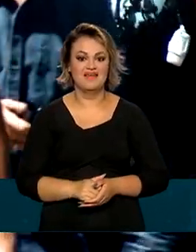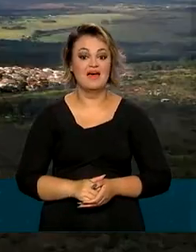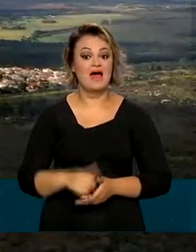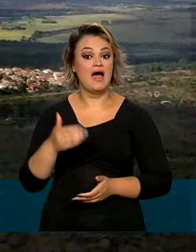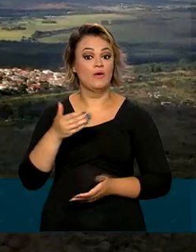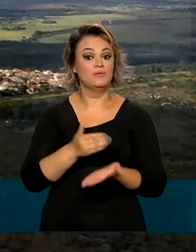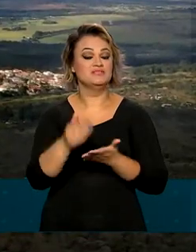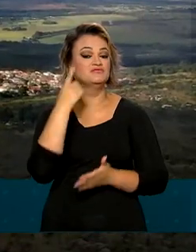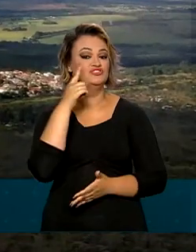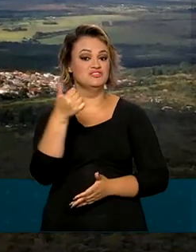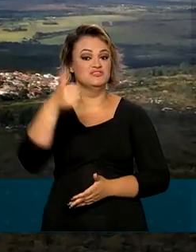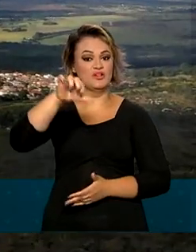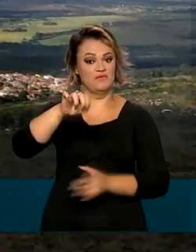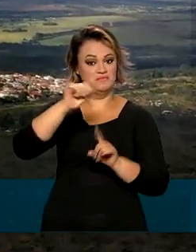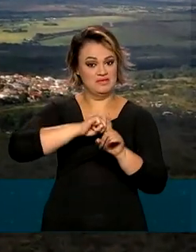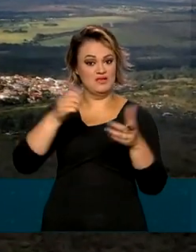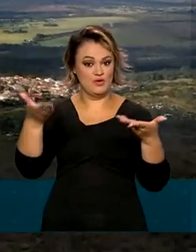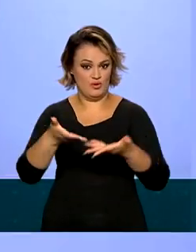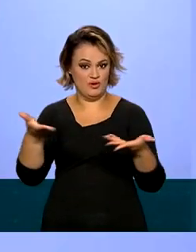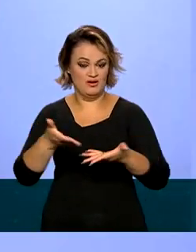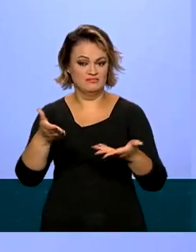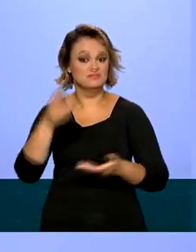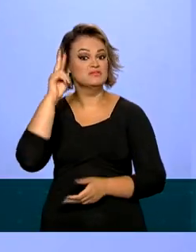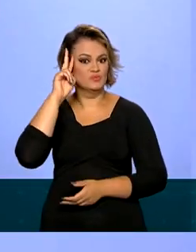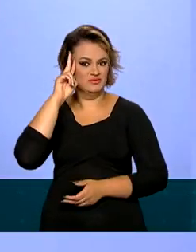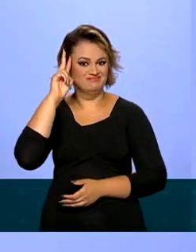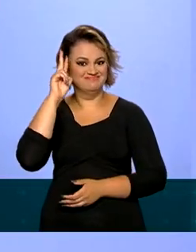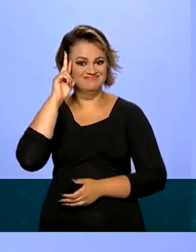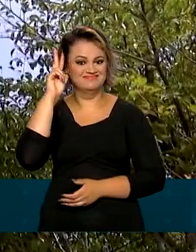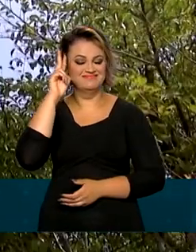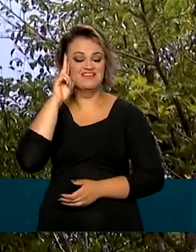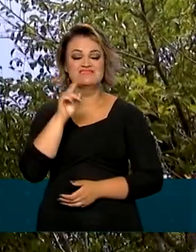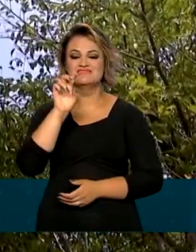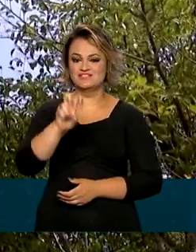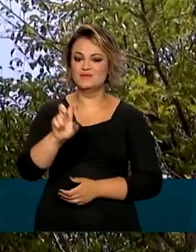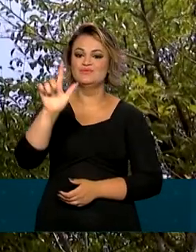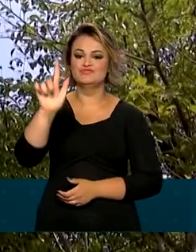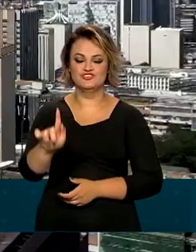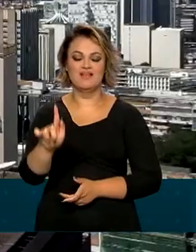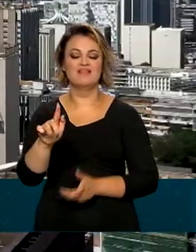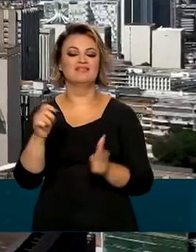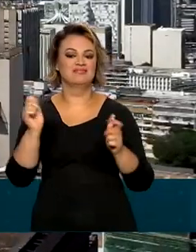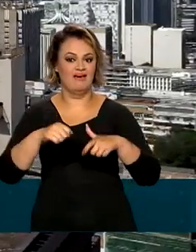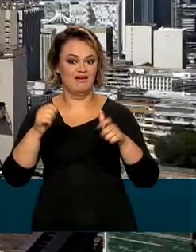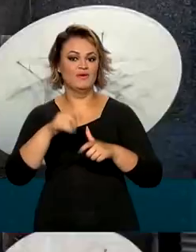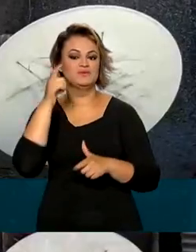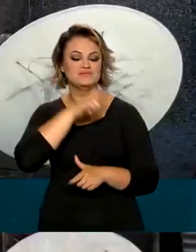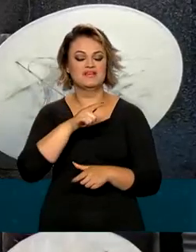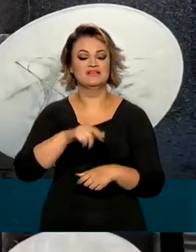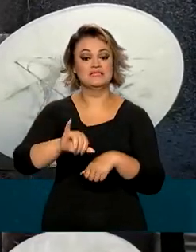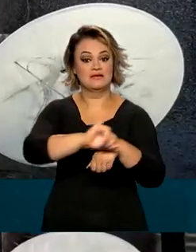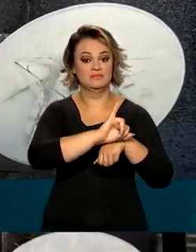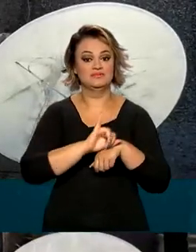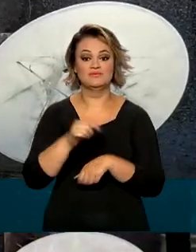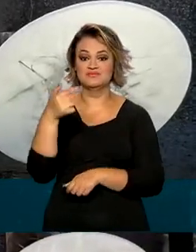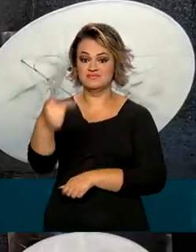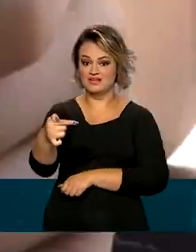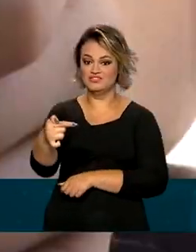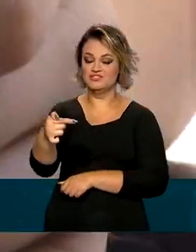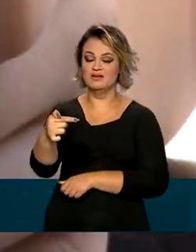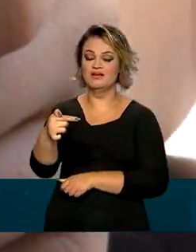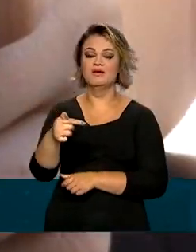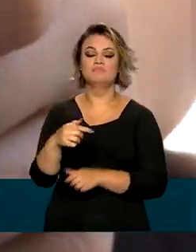do dia 19 deste mês, portanto, ou a partir da próxima segunda-feira, o 5G poderá ser ativado nessas sete capitais pelas